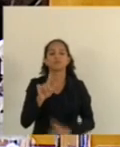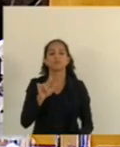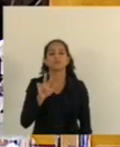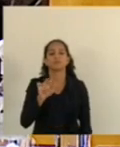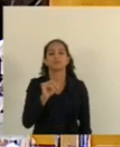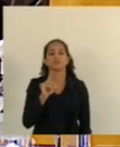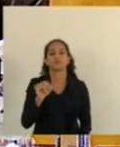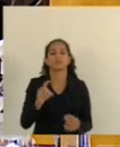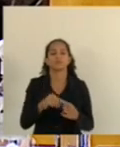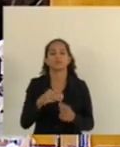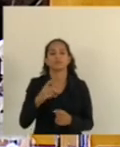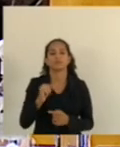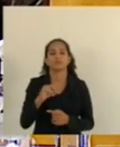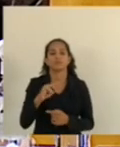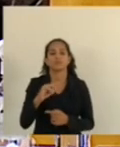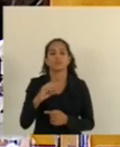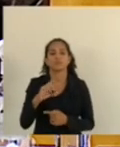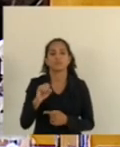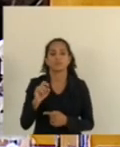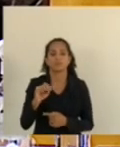deputado Marcelo Santos,